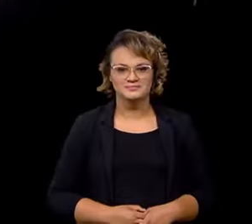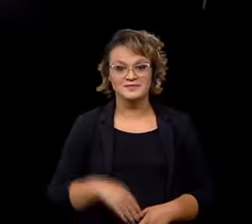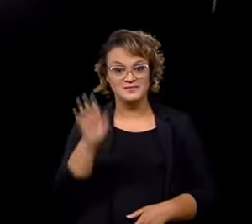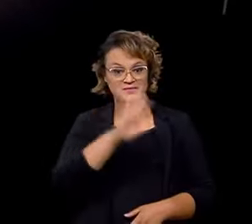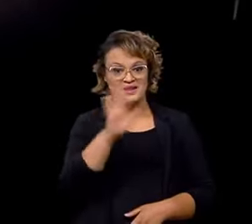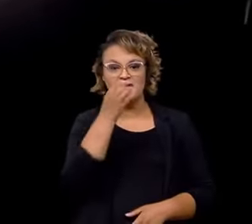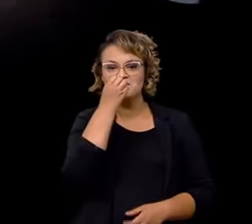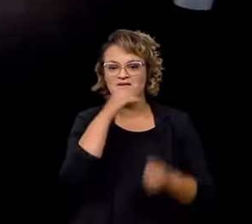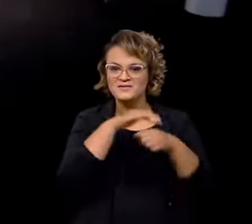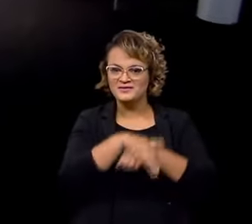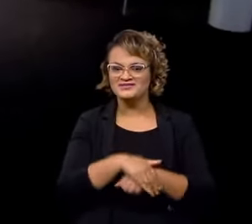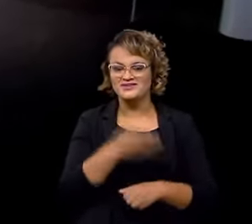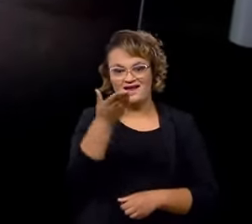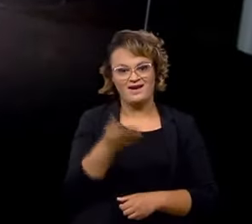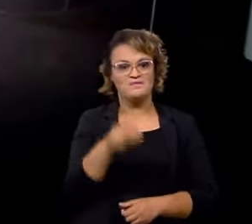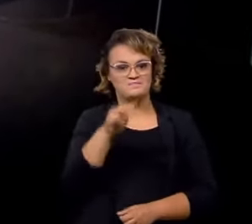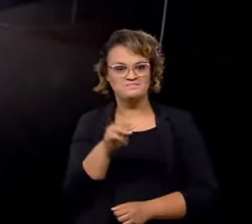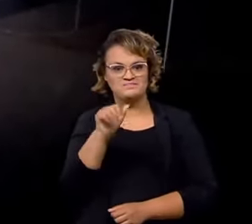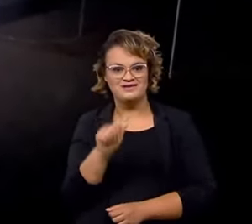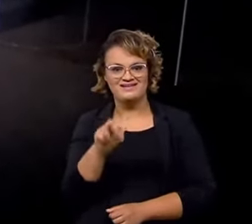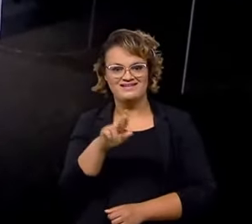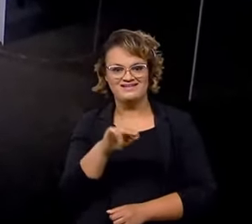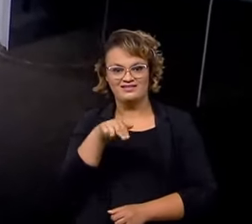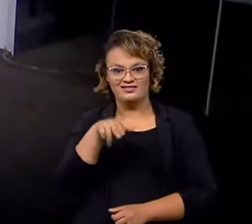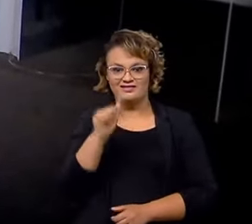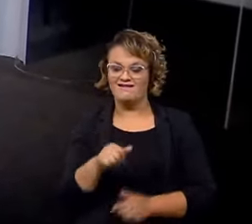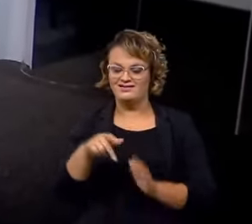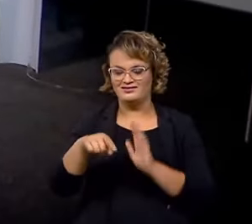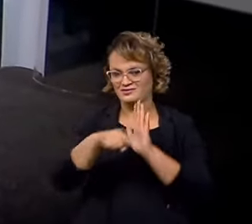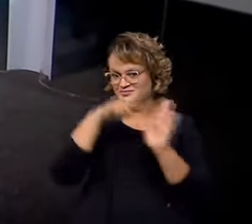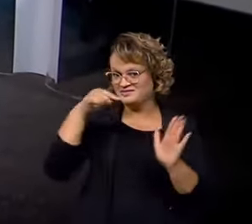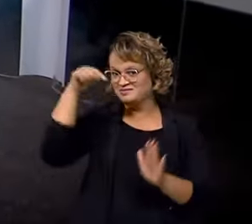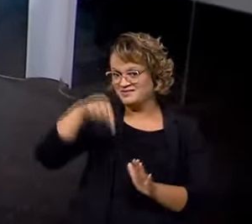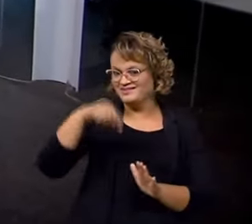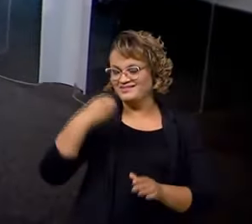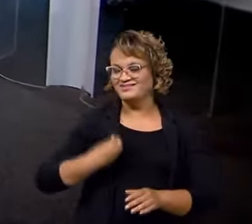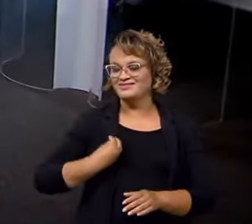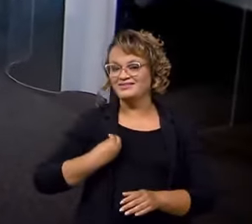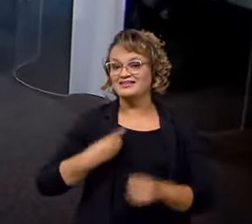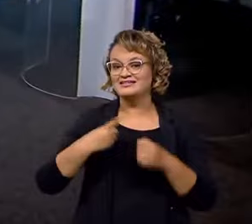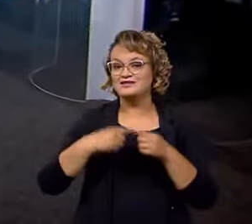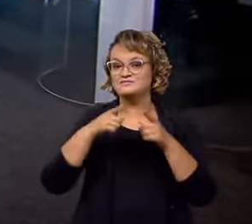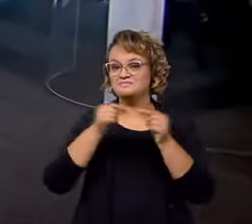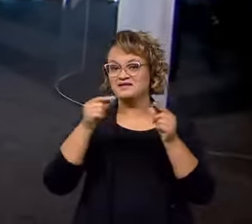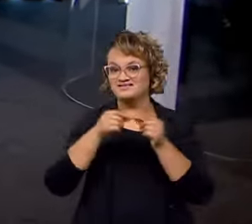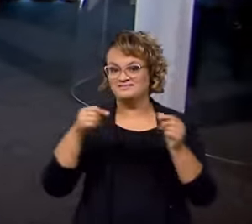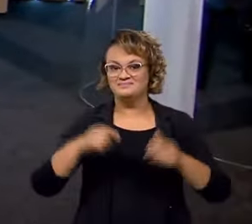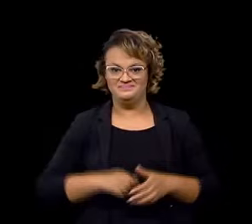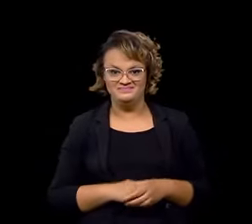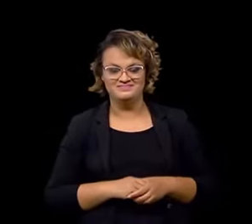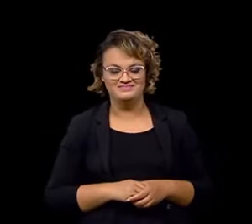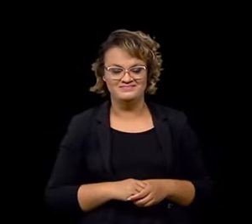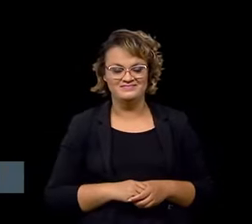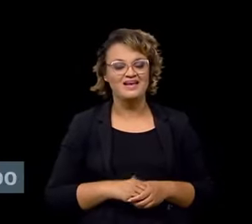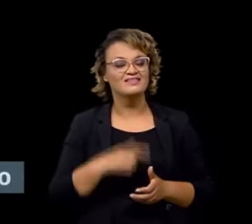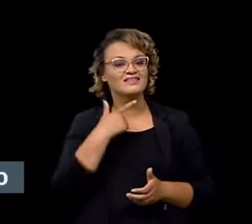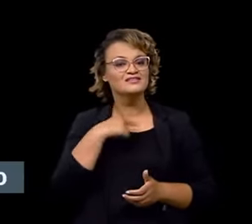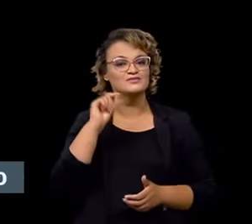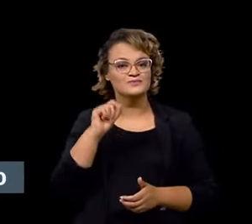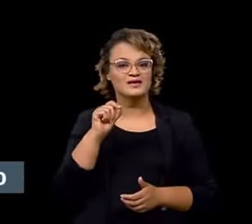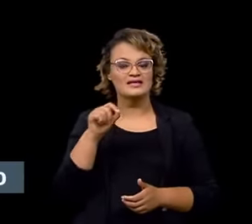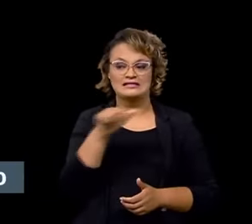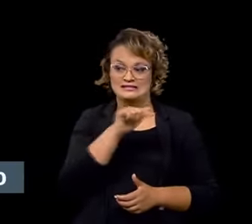Olá, muito boa noite, eu sou a Marina Machado e esse é o Sem Censura Direto de Brasília. Eu começo o programa